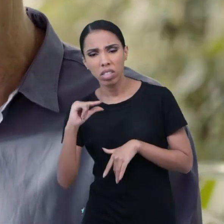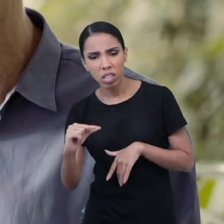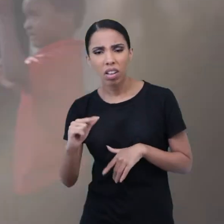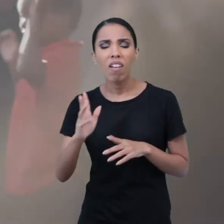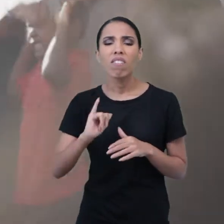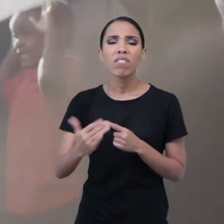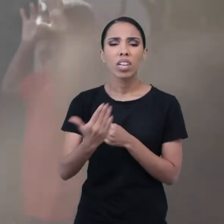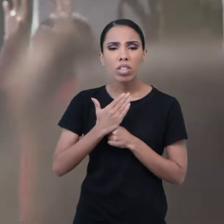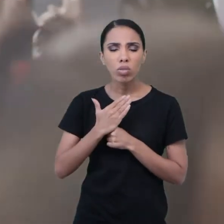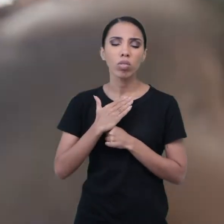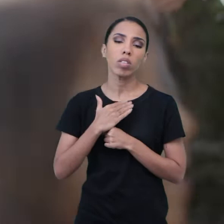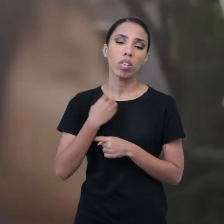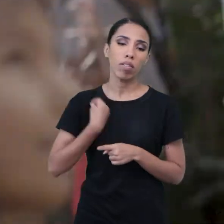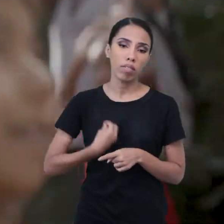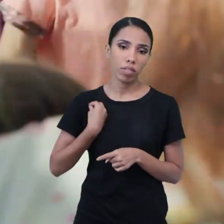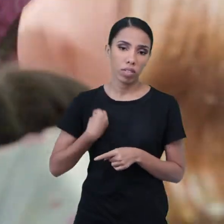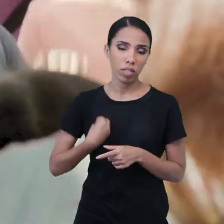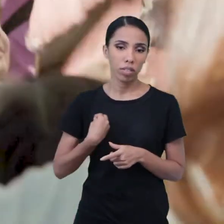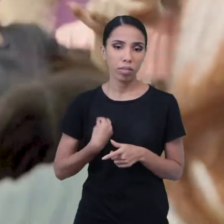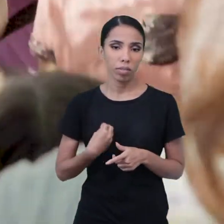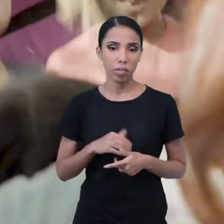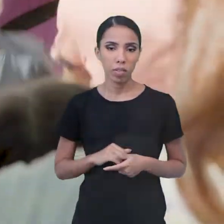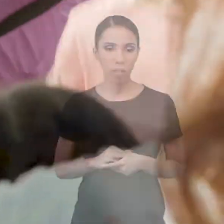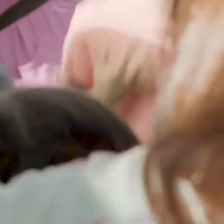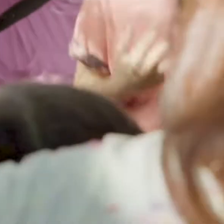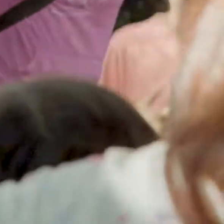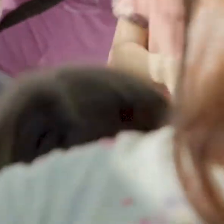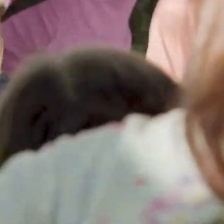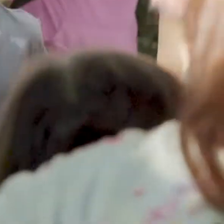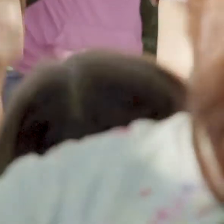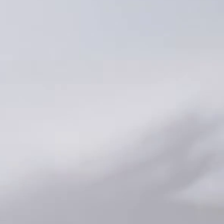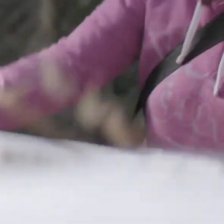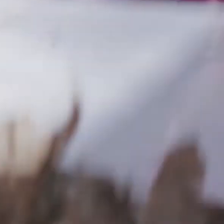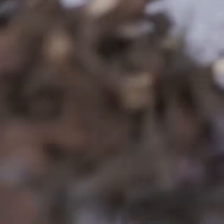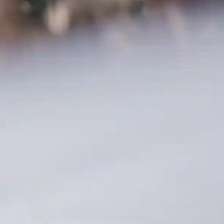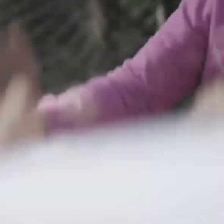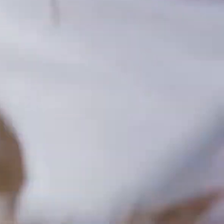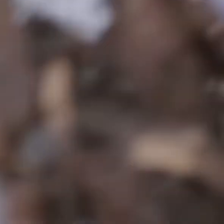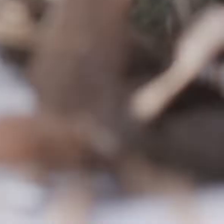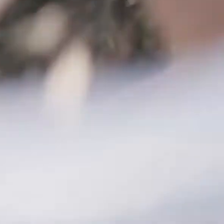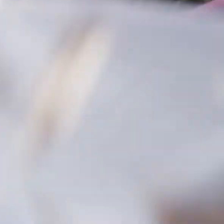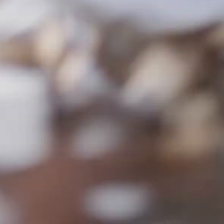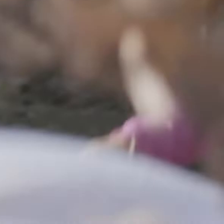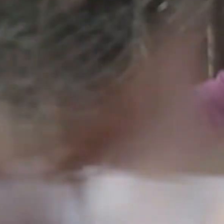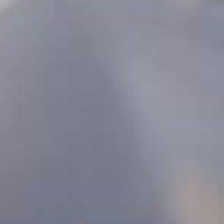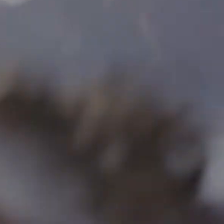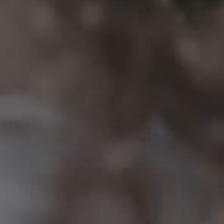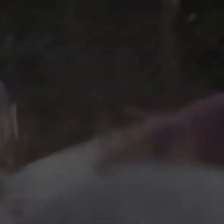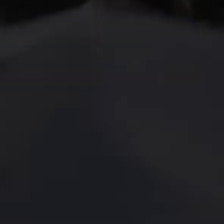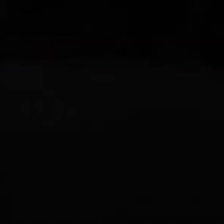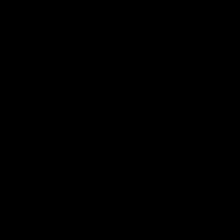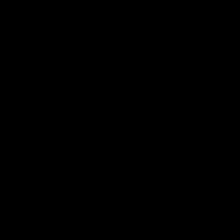que seja uma pequena dose, já vai trazer benefícios para a vida dela. Crianças pulam sobre tecido branco que adultos sacodem, fazendo